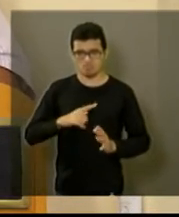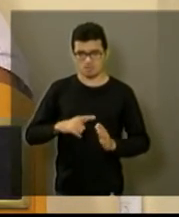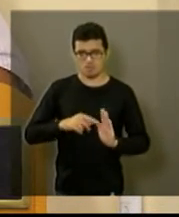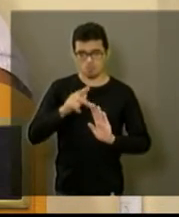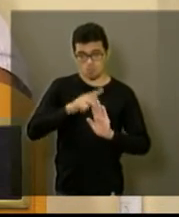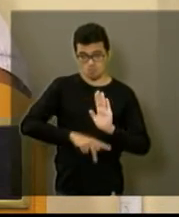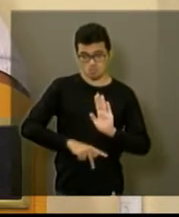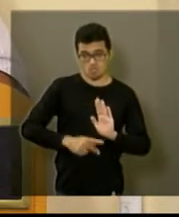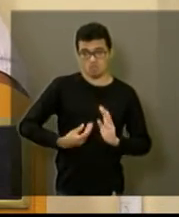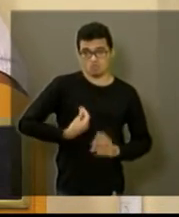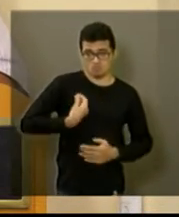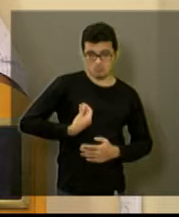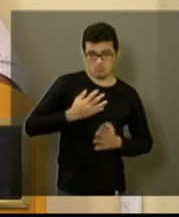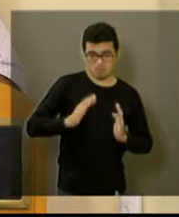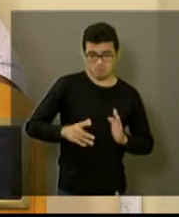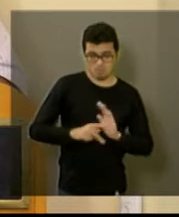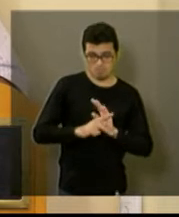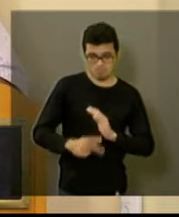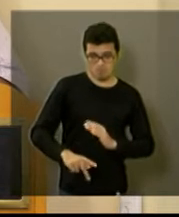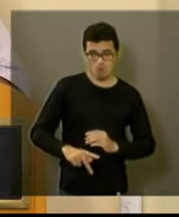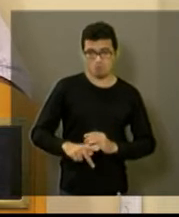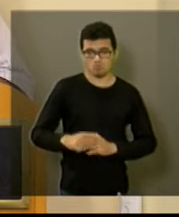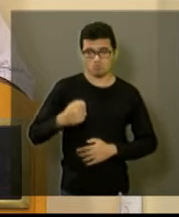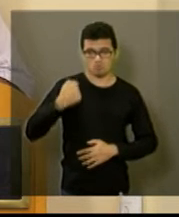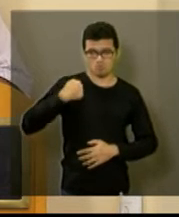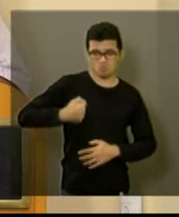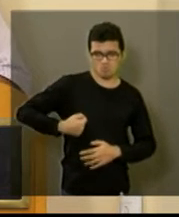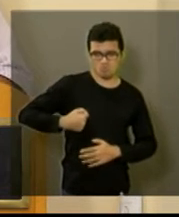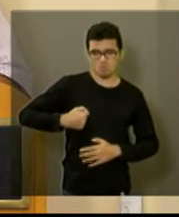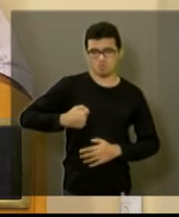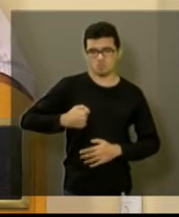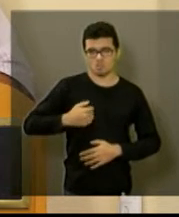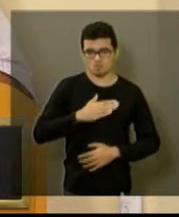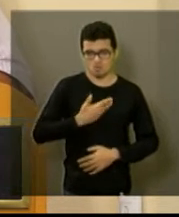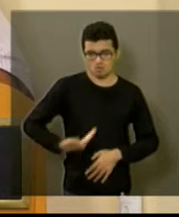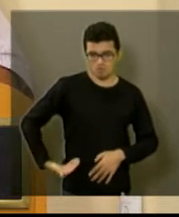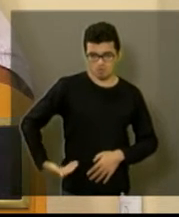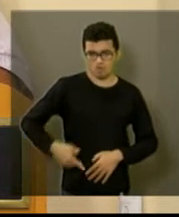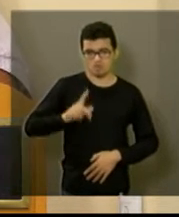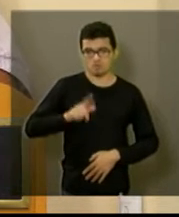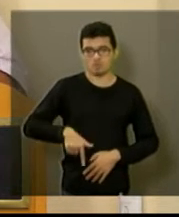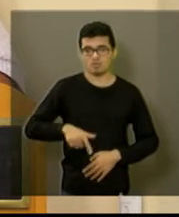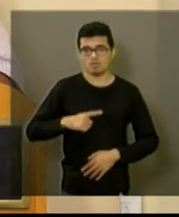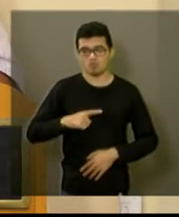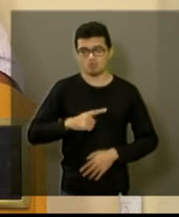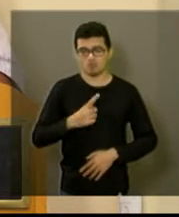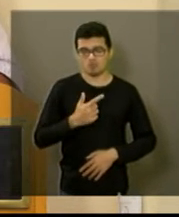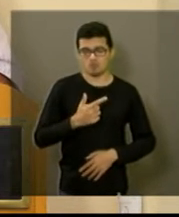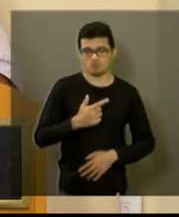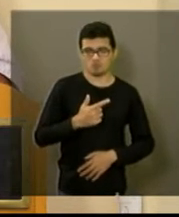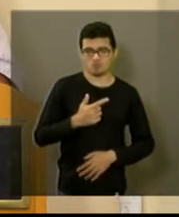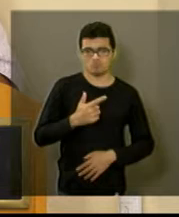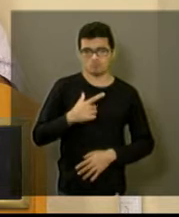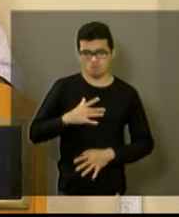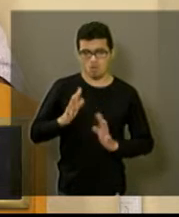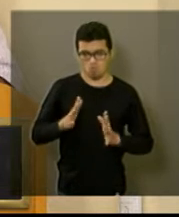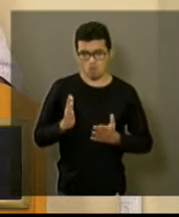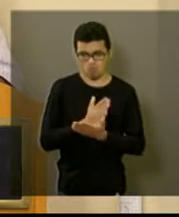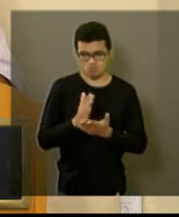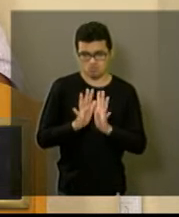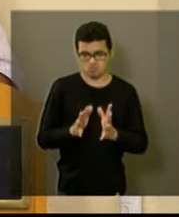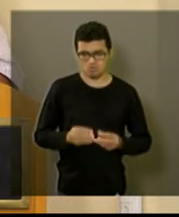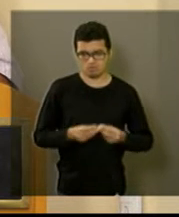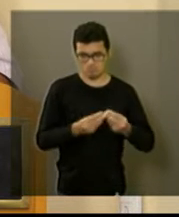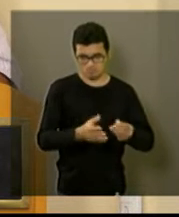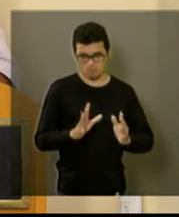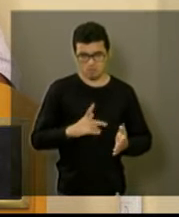existem, do Minha Casa e Minha Vida, que são essas 2.992 unidades que foram entregues. A secretaria